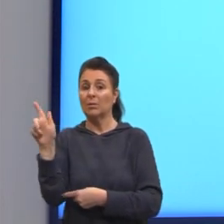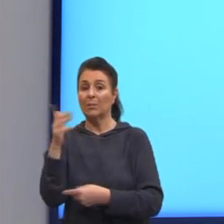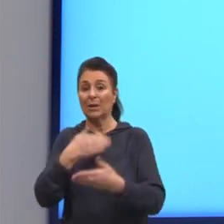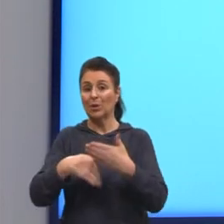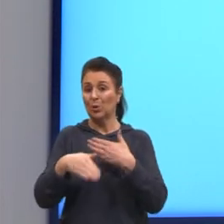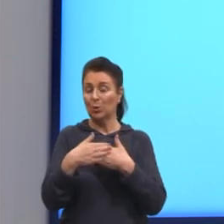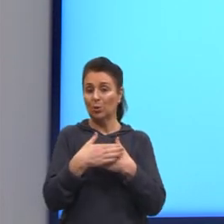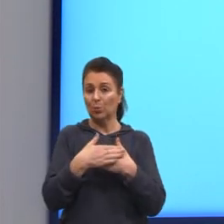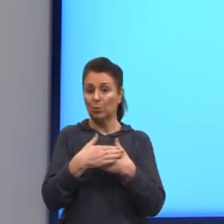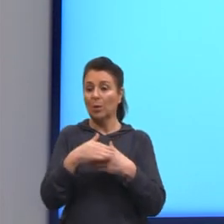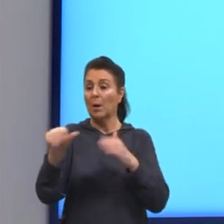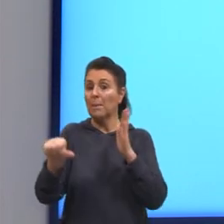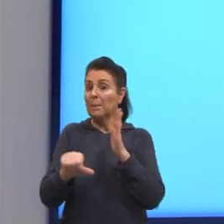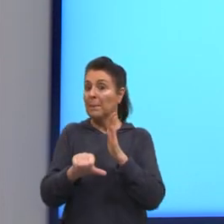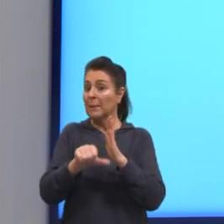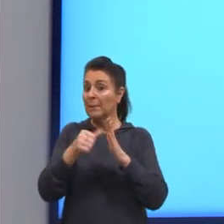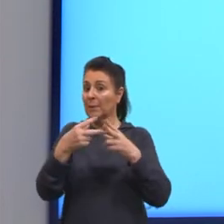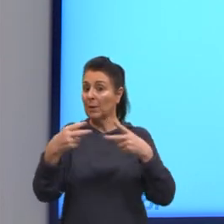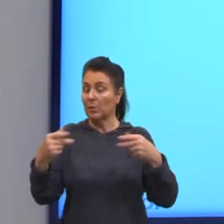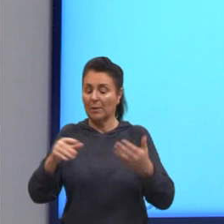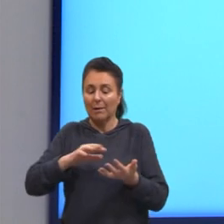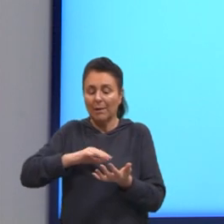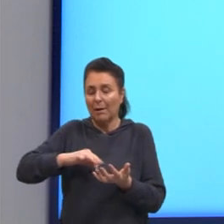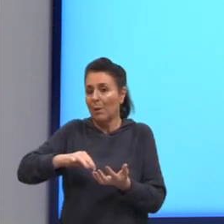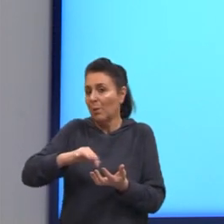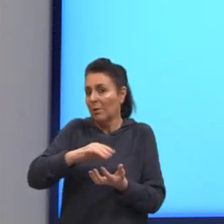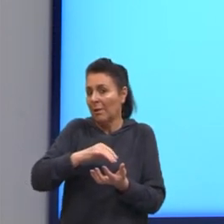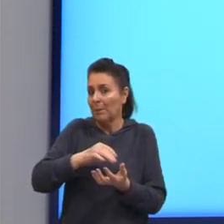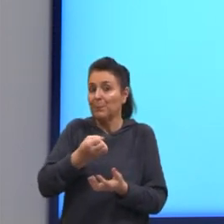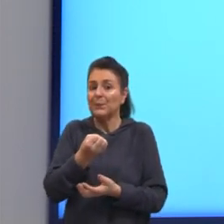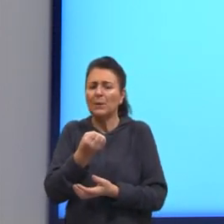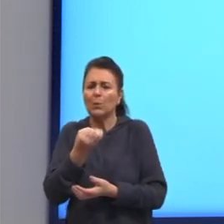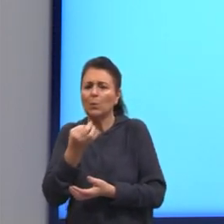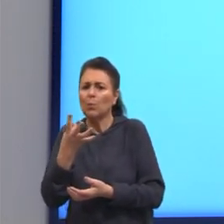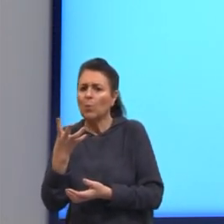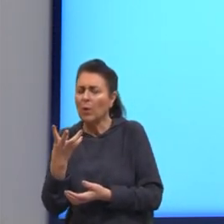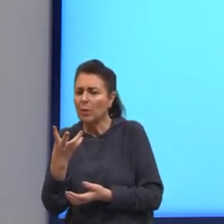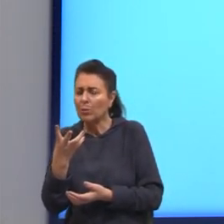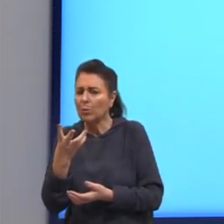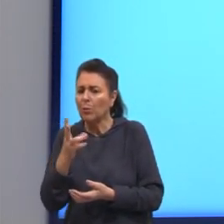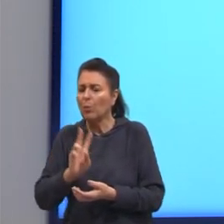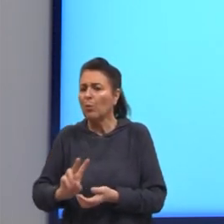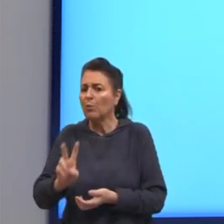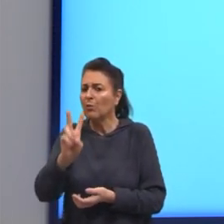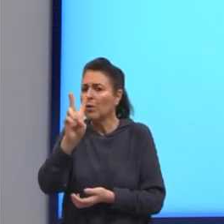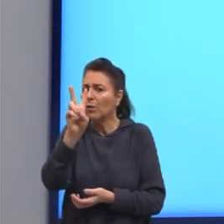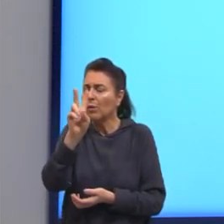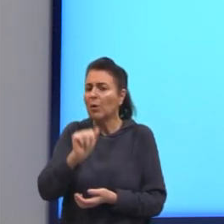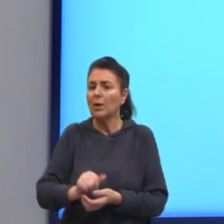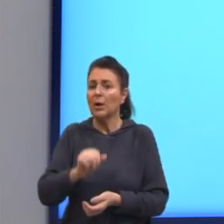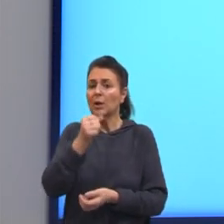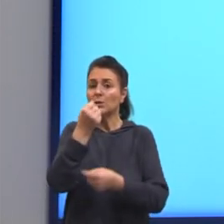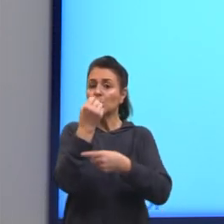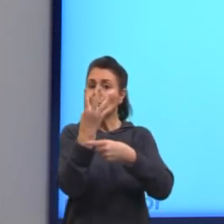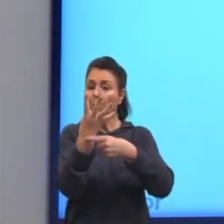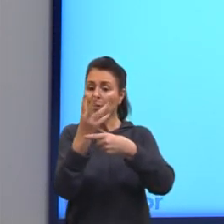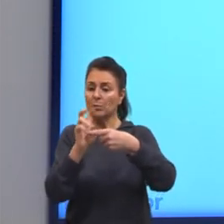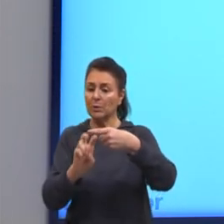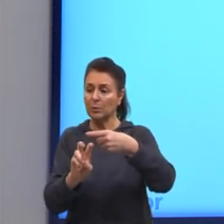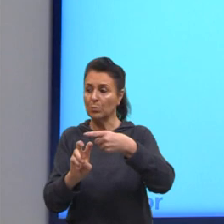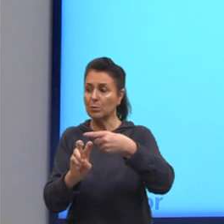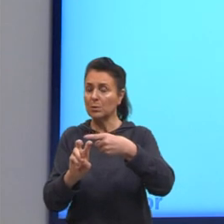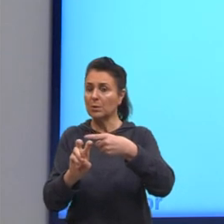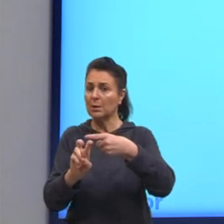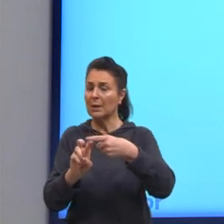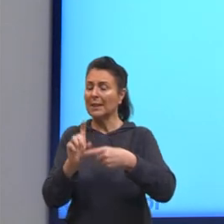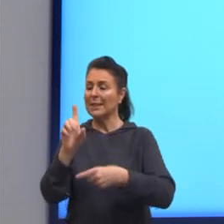aqui, a primeira coisa que nós vamos fazer é calcular quanto custa 4 quintos de 10 reais, que